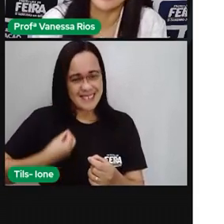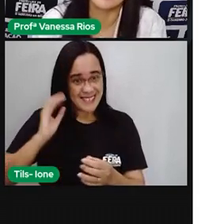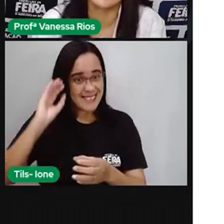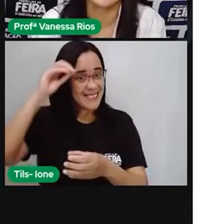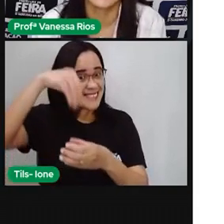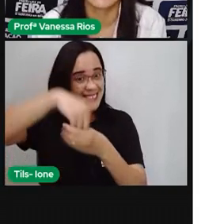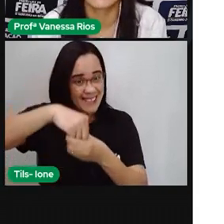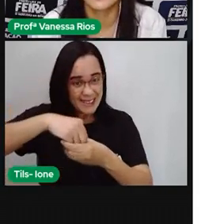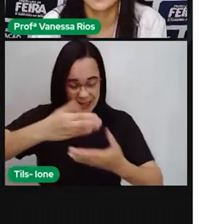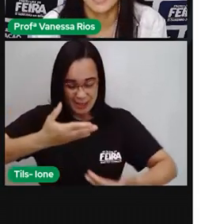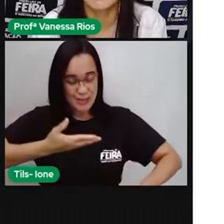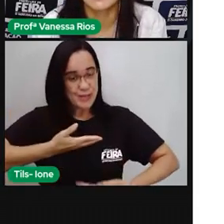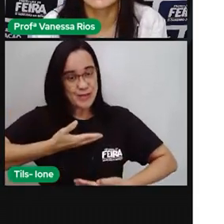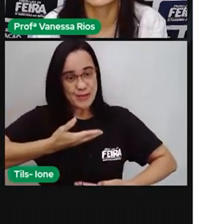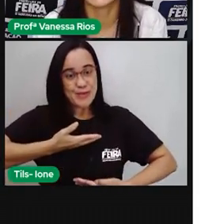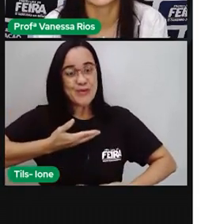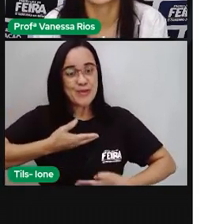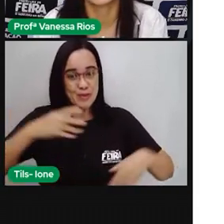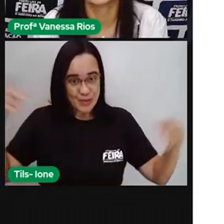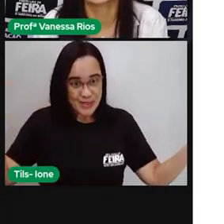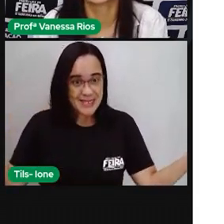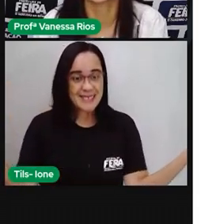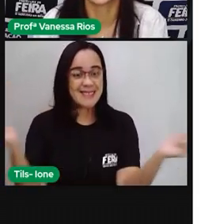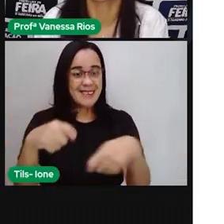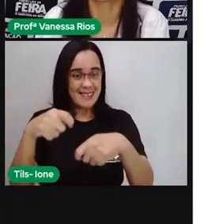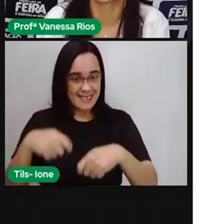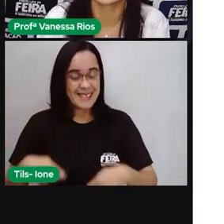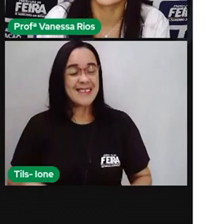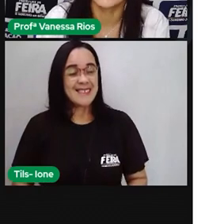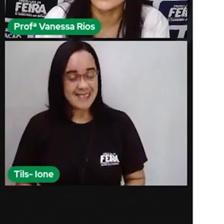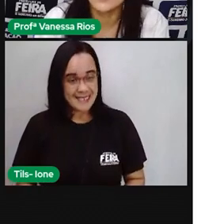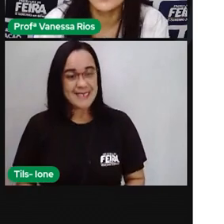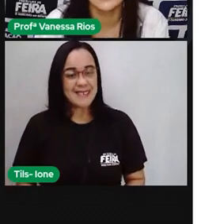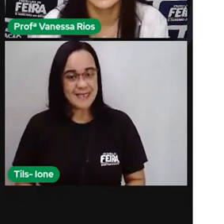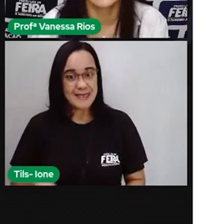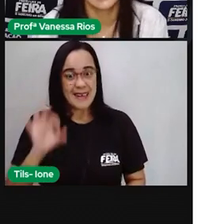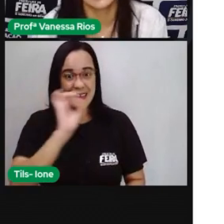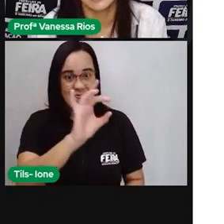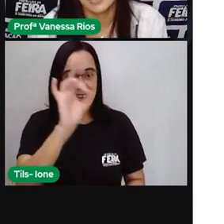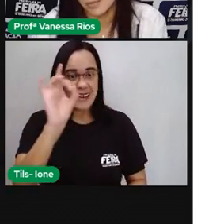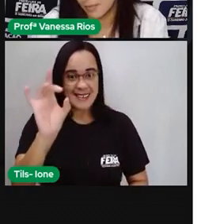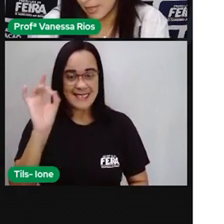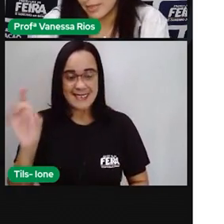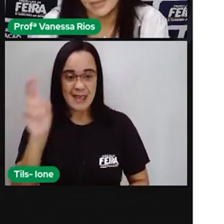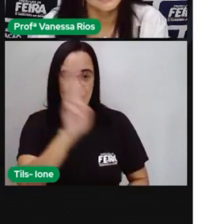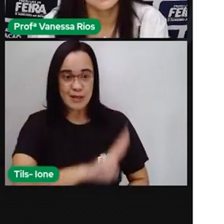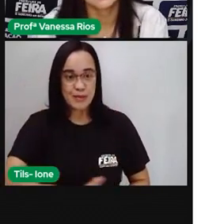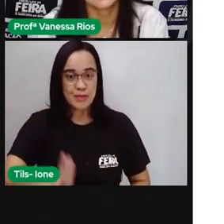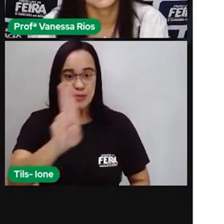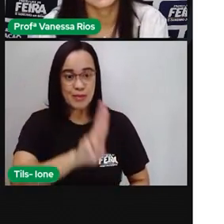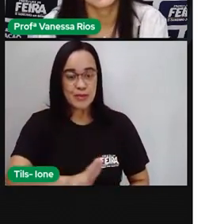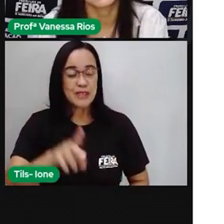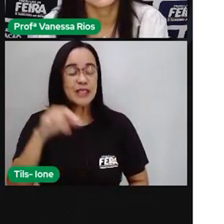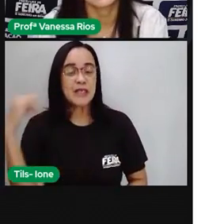corpo aí em funcionamento, desempenhando todas as funções que ele desempenha.